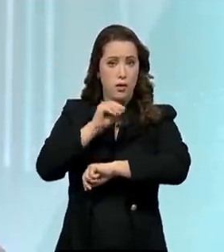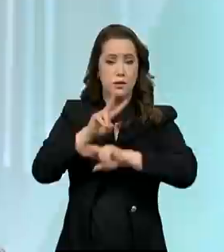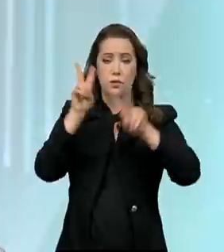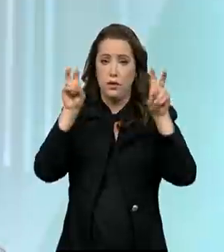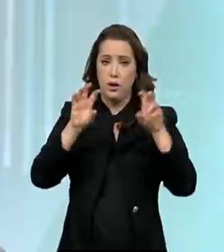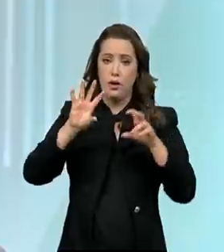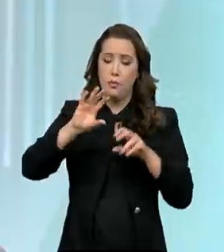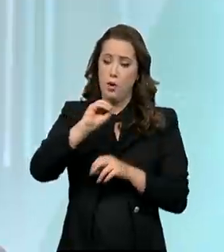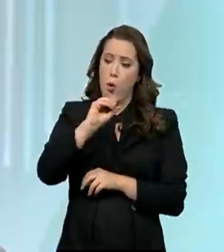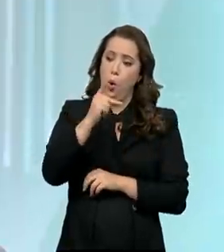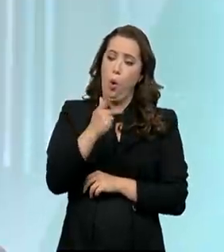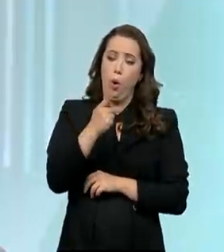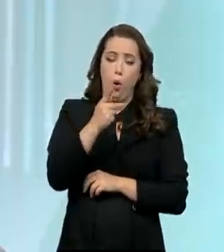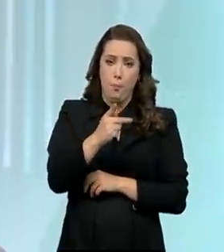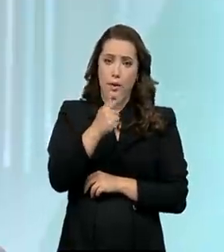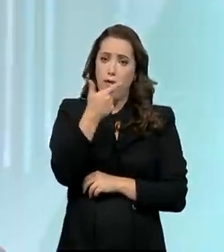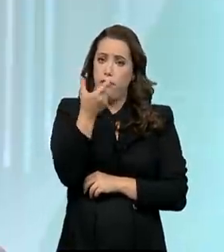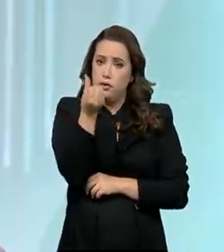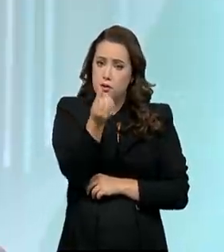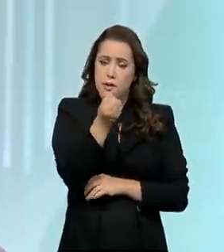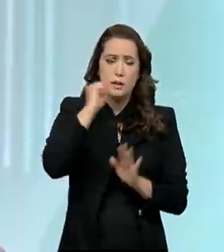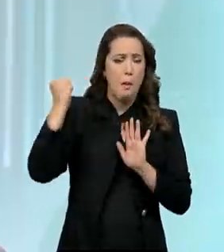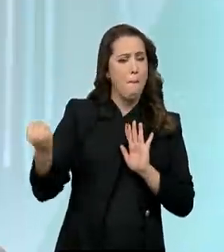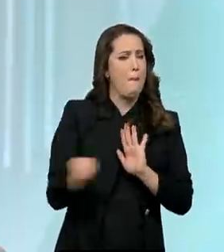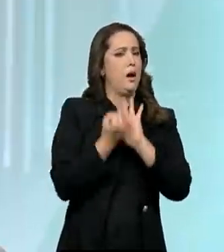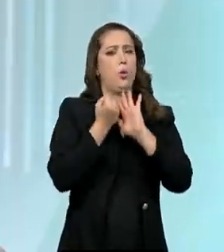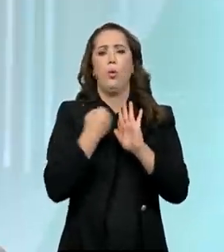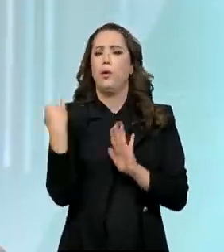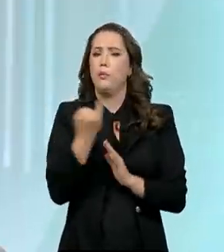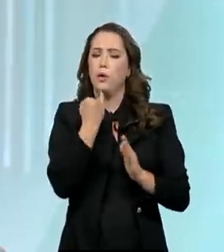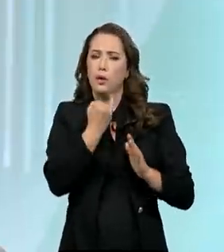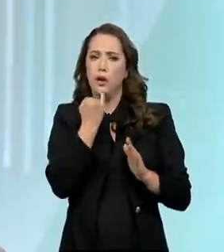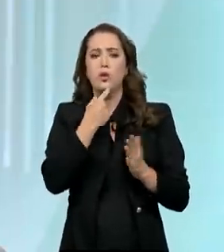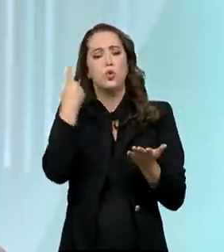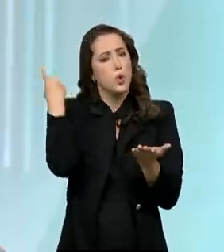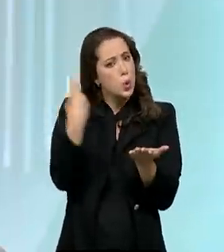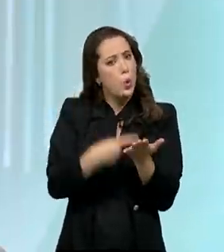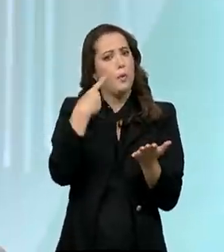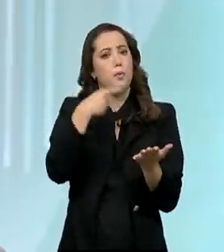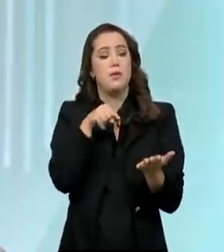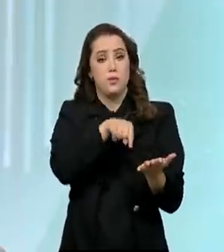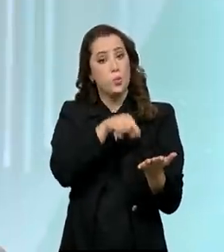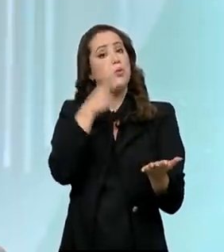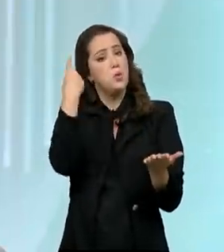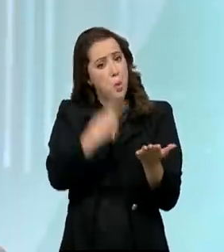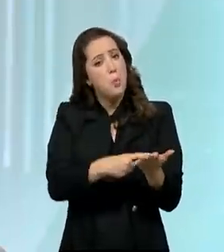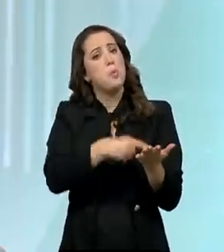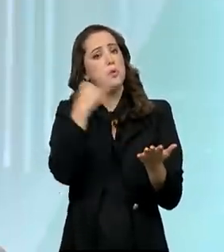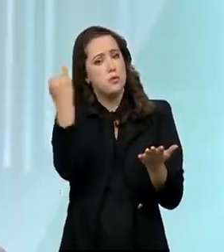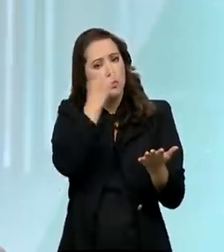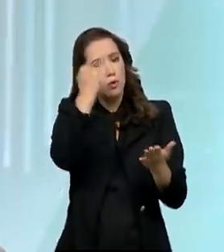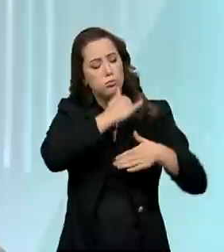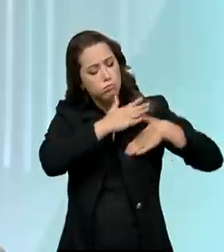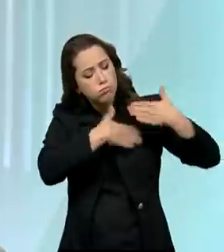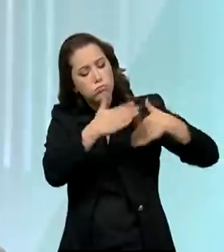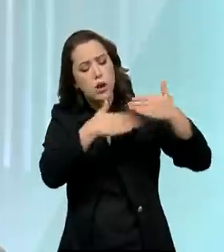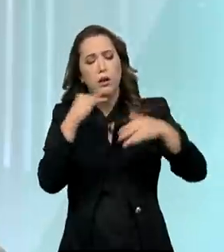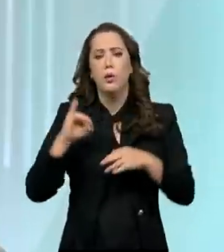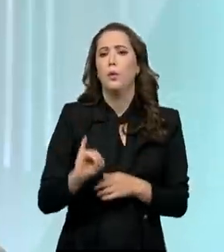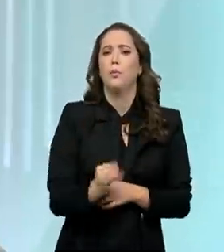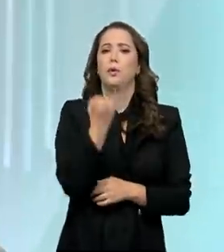agora marcou mais um passo importante nessa agenda, essa agenda chegou para ficar e é uma baita